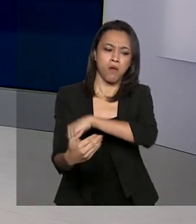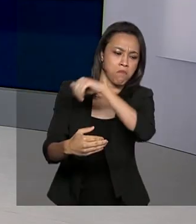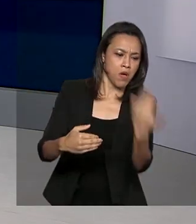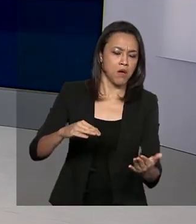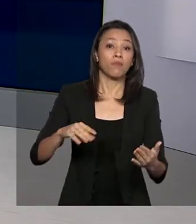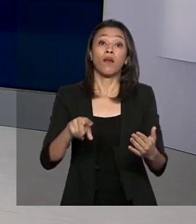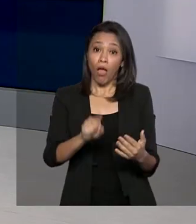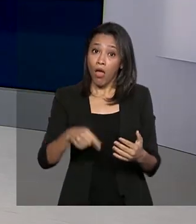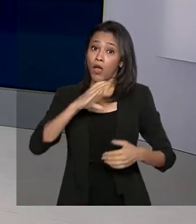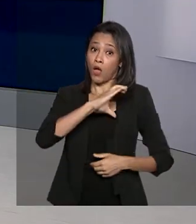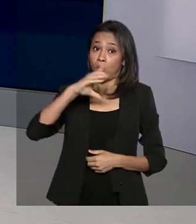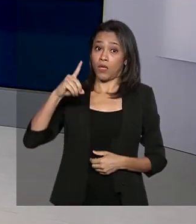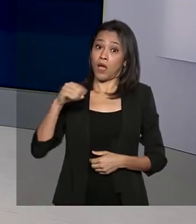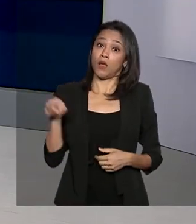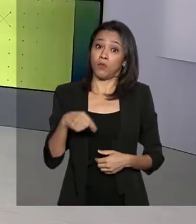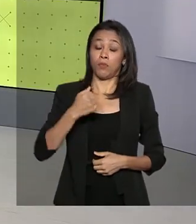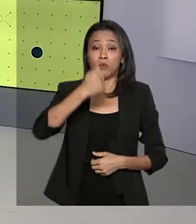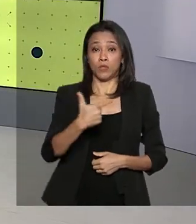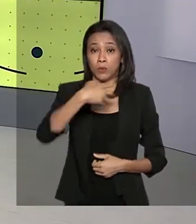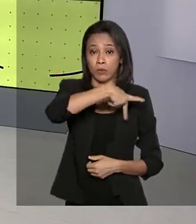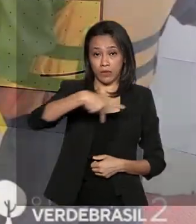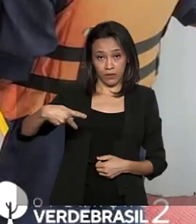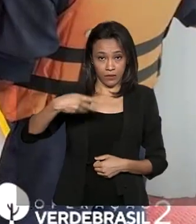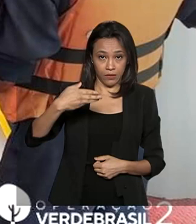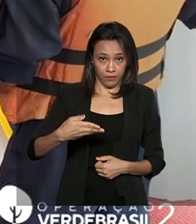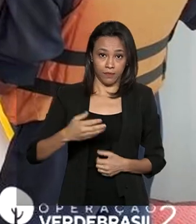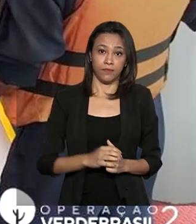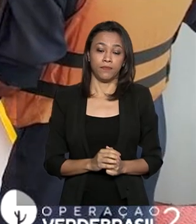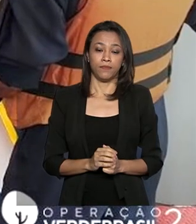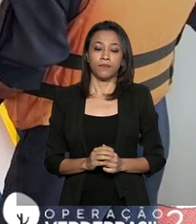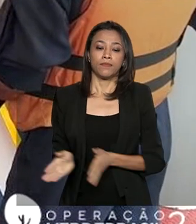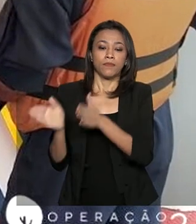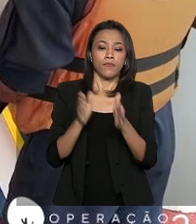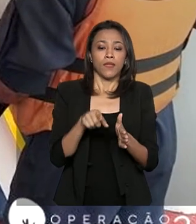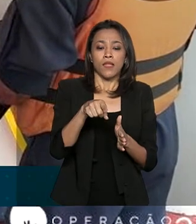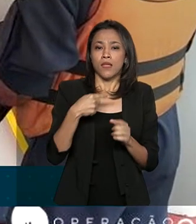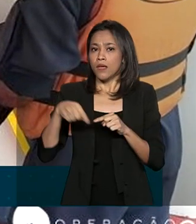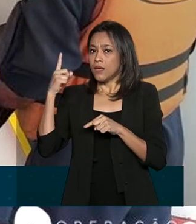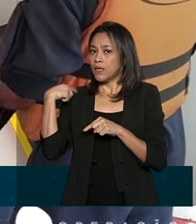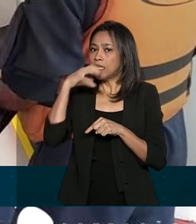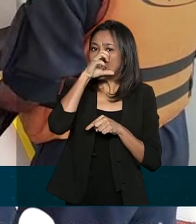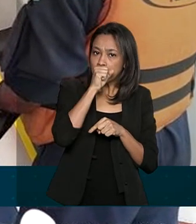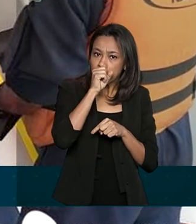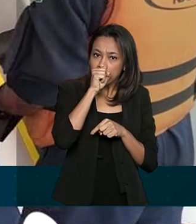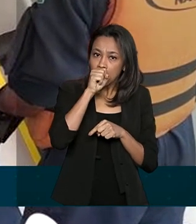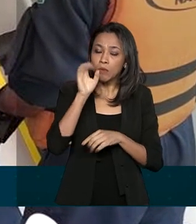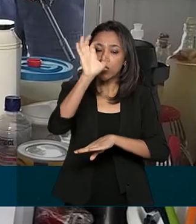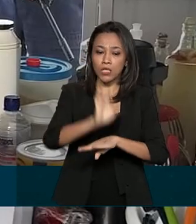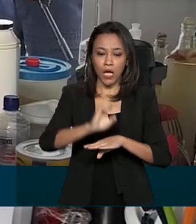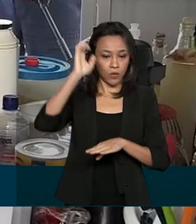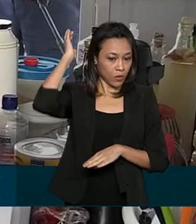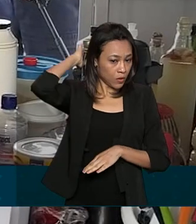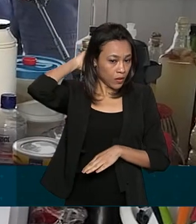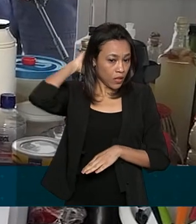é coordenado pela vice-presidência da República. Nesse sábado, no Pará, militares inspecionaram